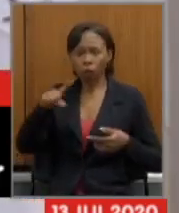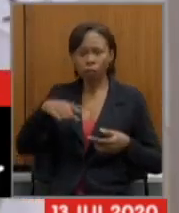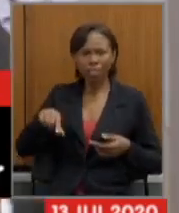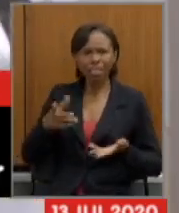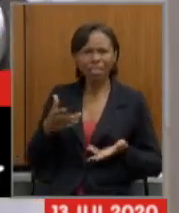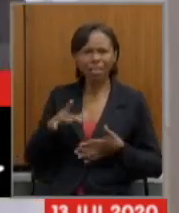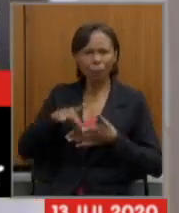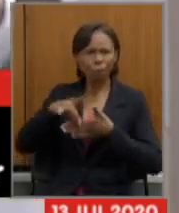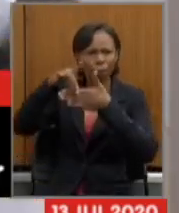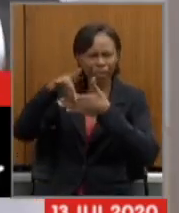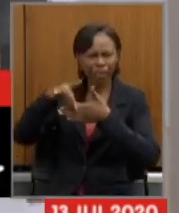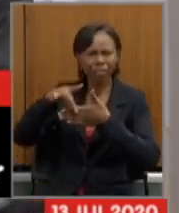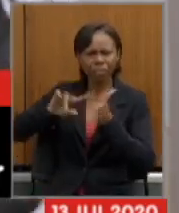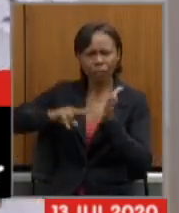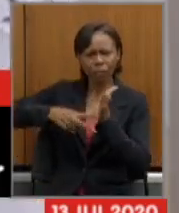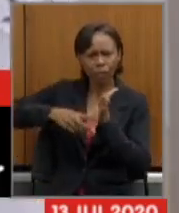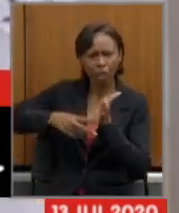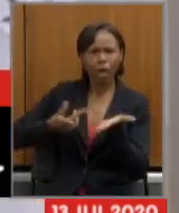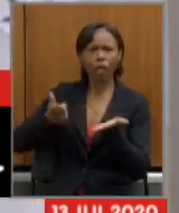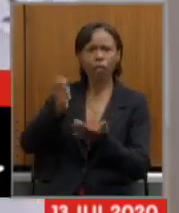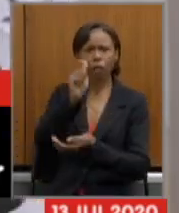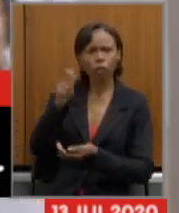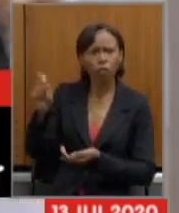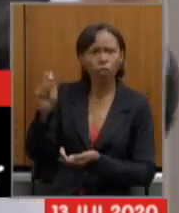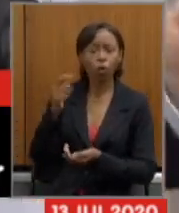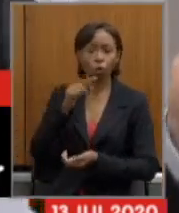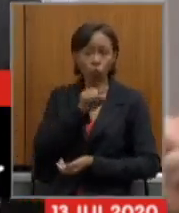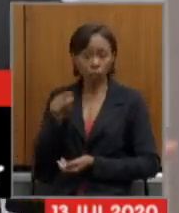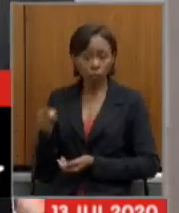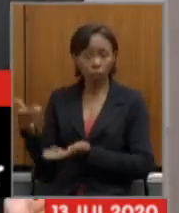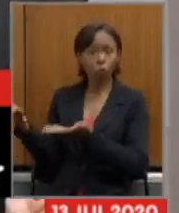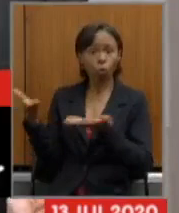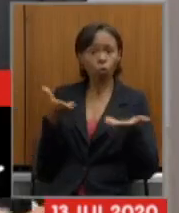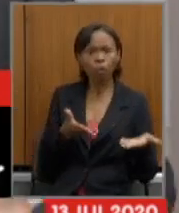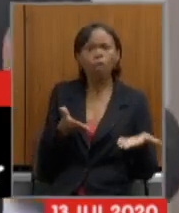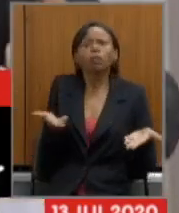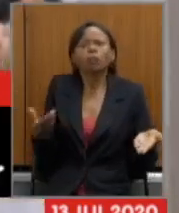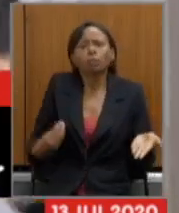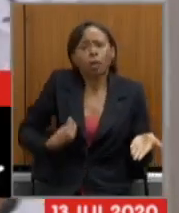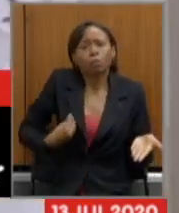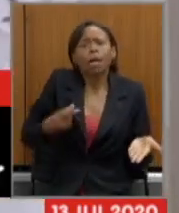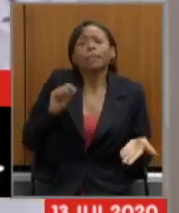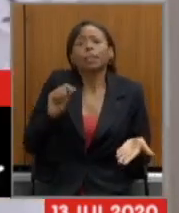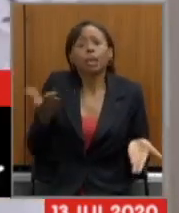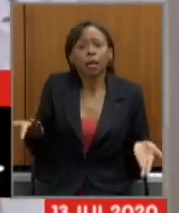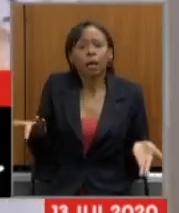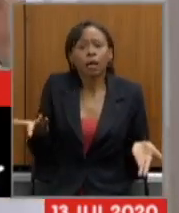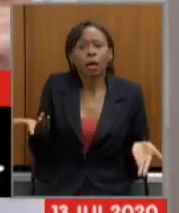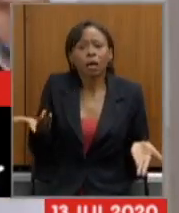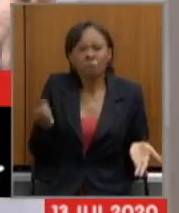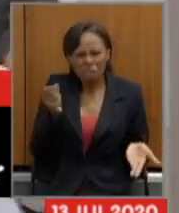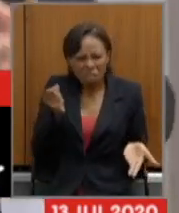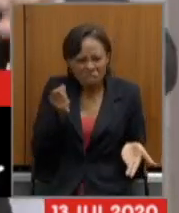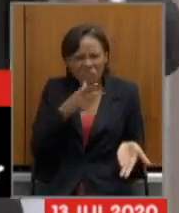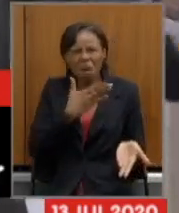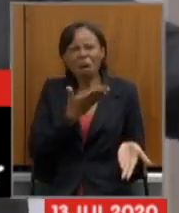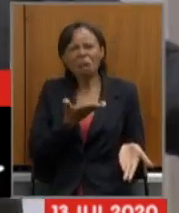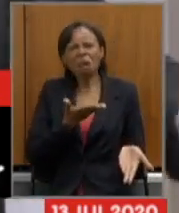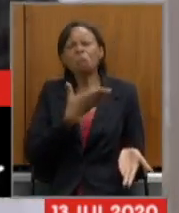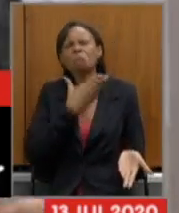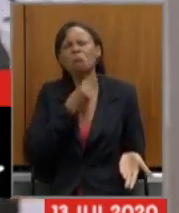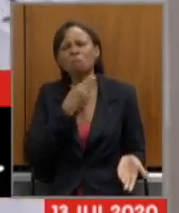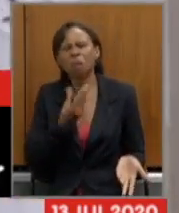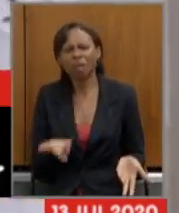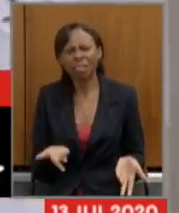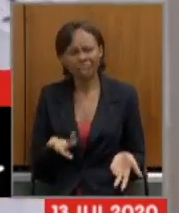os senhores que foram aqui convidados vão participar de que de uma farsa para depois dizer olha houve